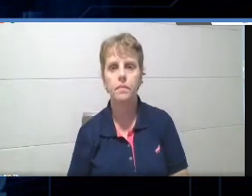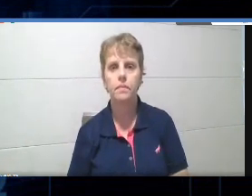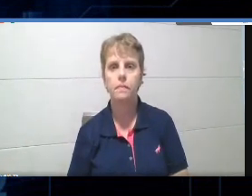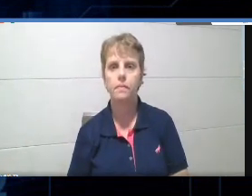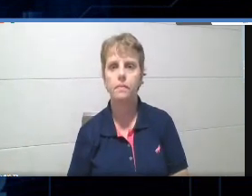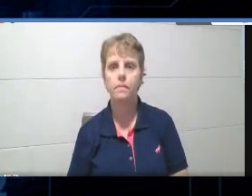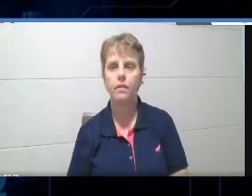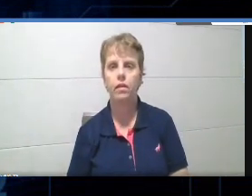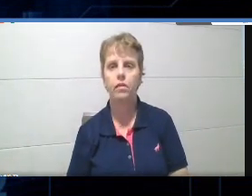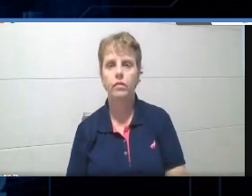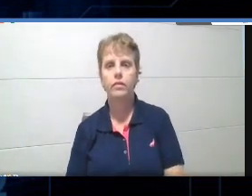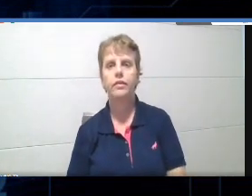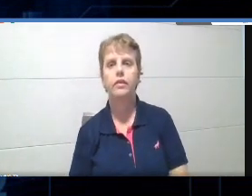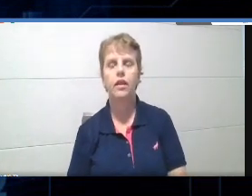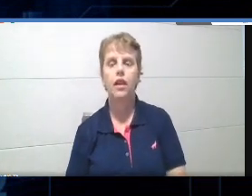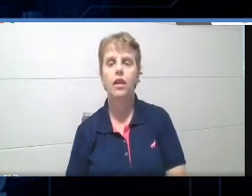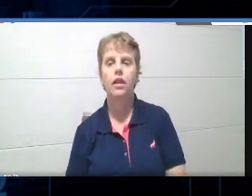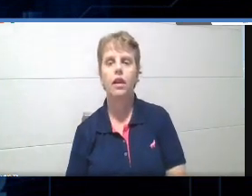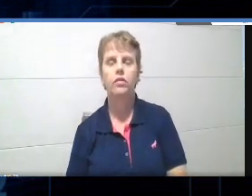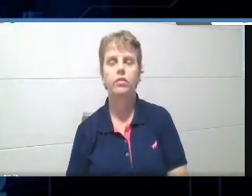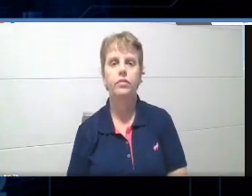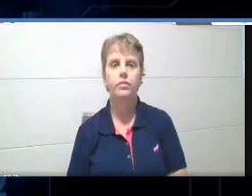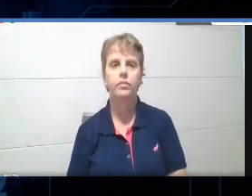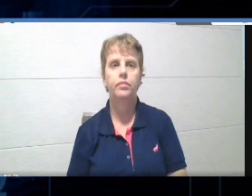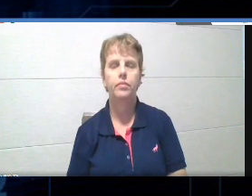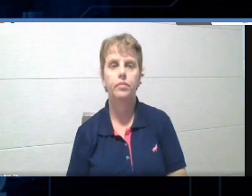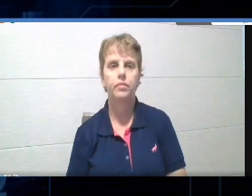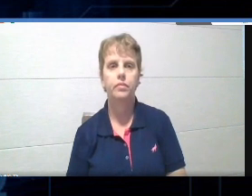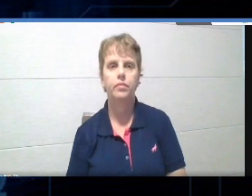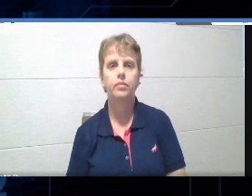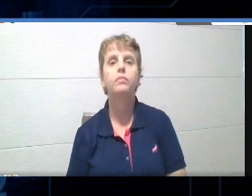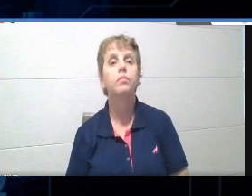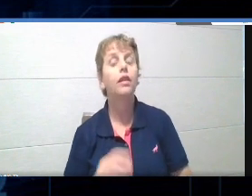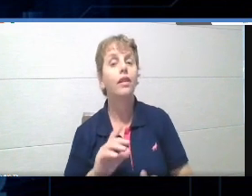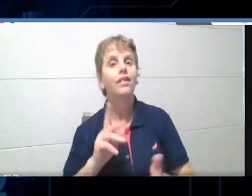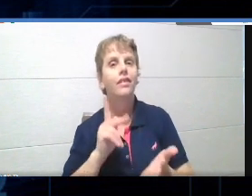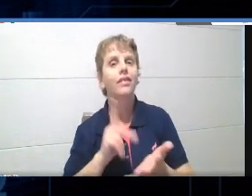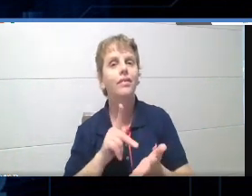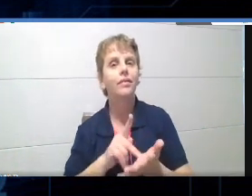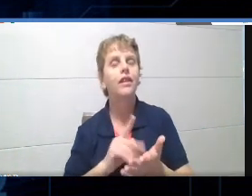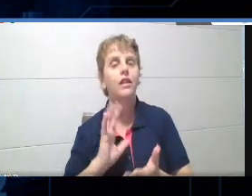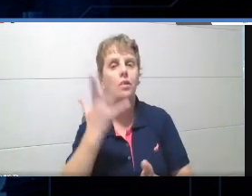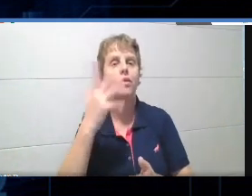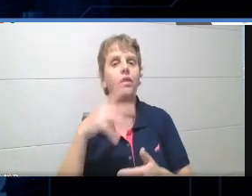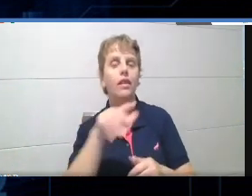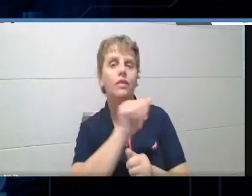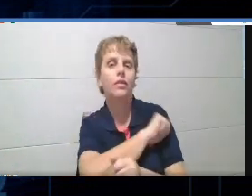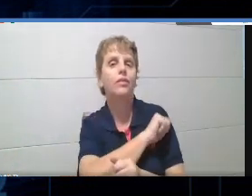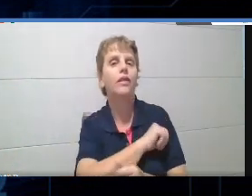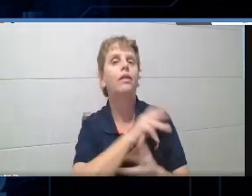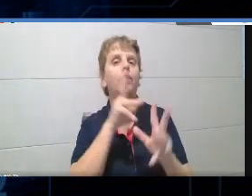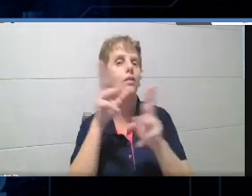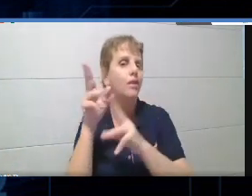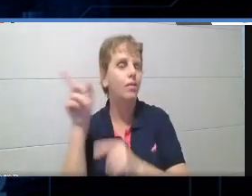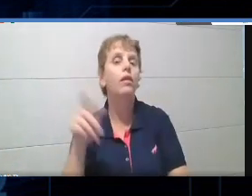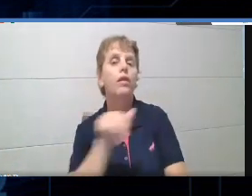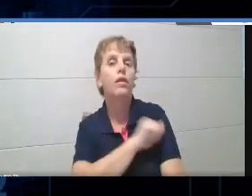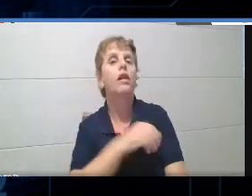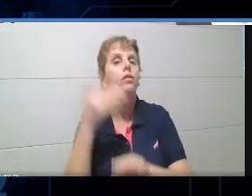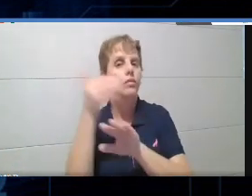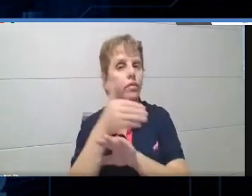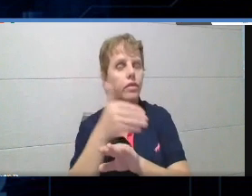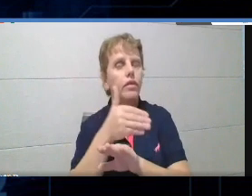a página da Play Live. Isso aqui acontece ao vivo com os alunos, tá bom? Então, os alunos vão entrando, vão